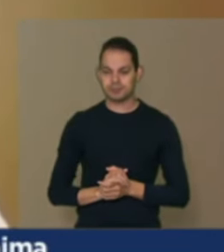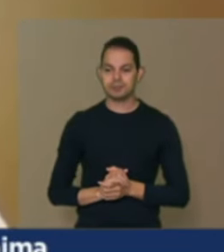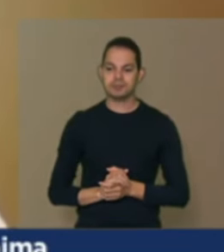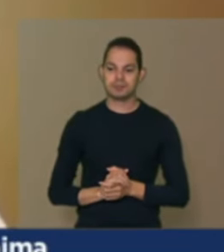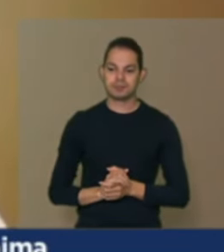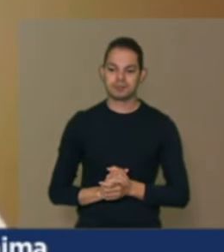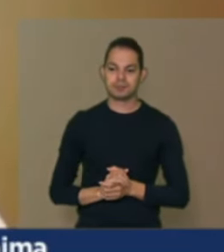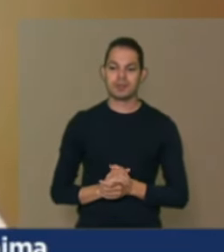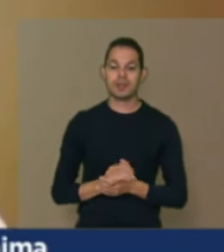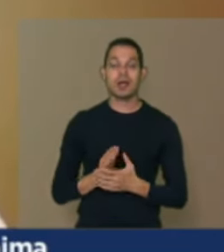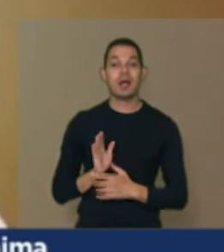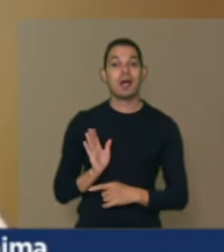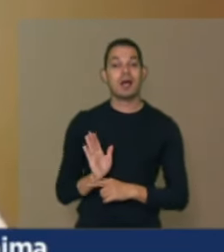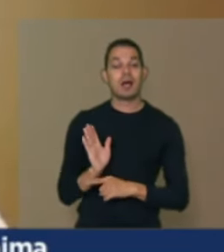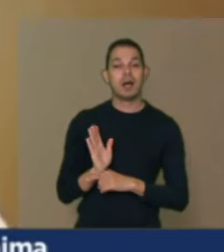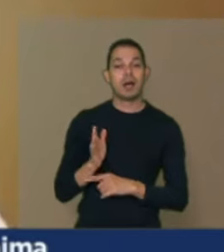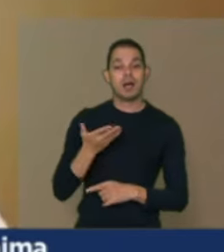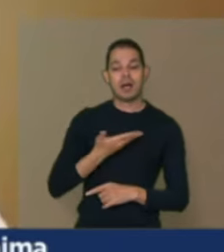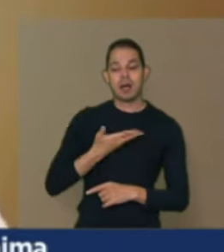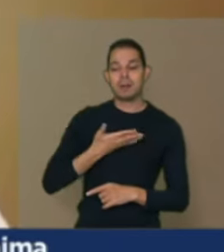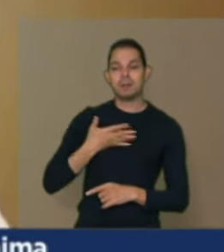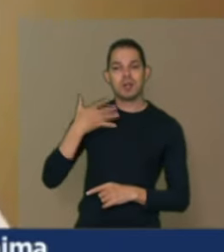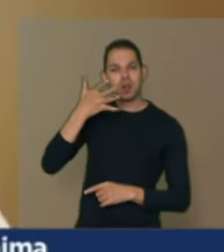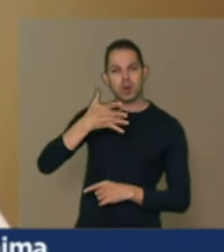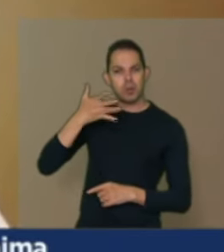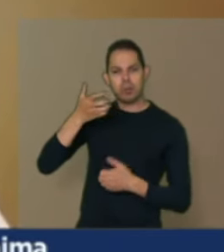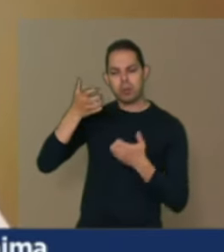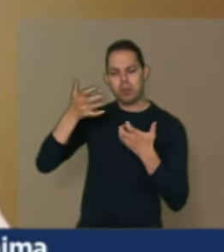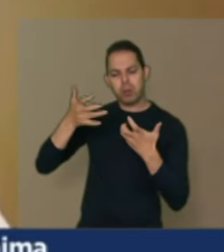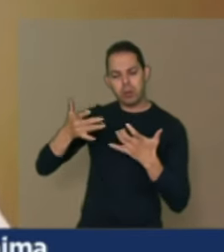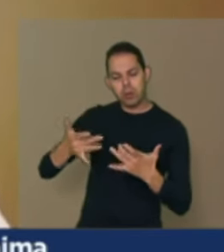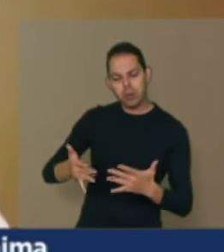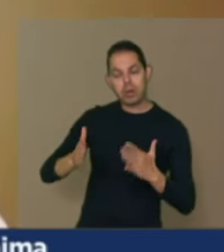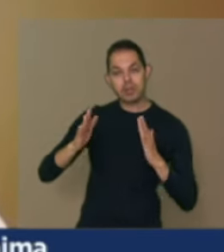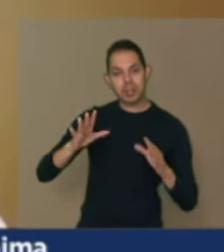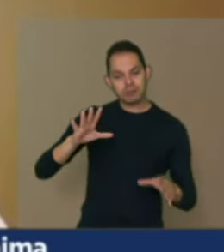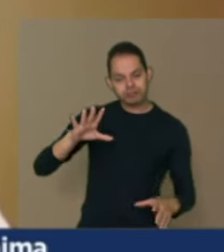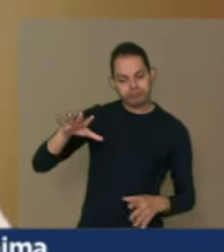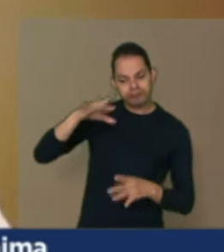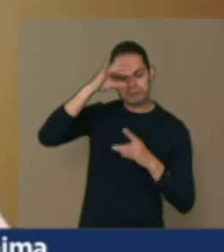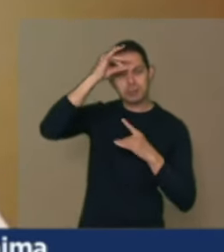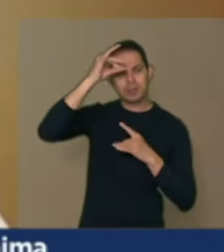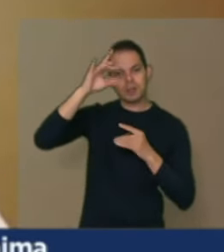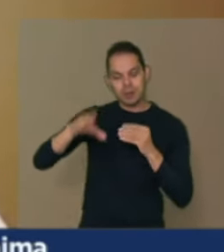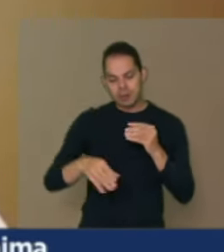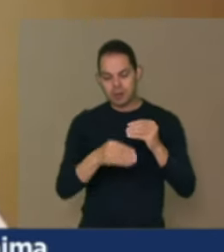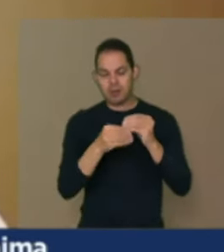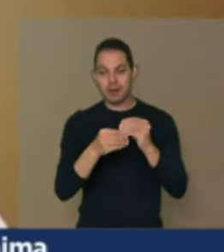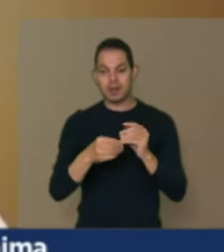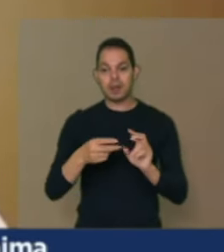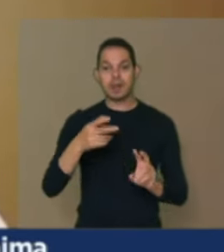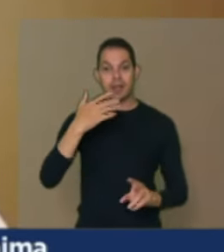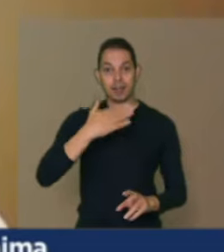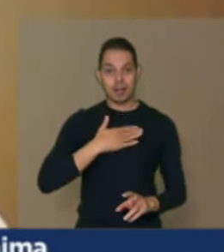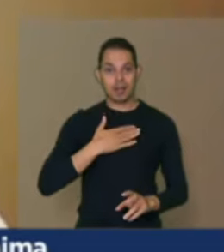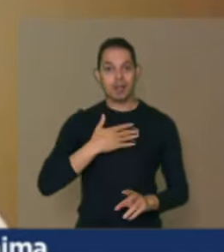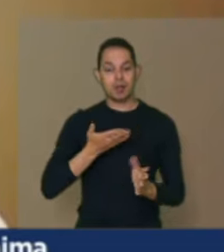contribuição ao que todos os colegas falaram gostaria de como mulher indígena e como jovem